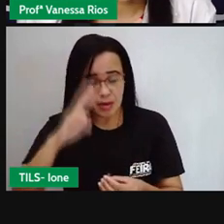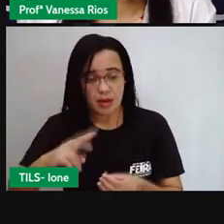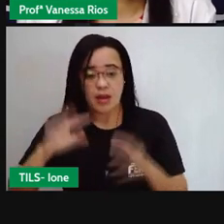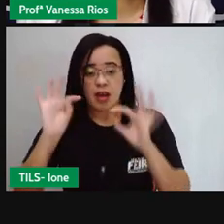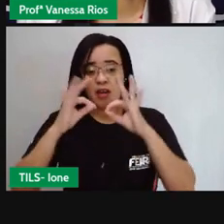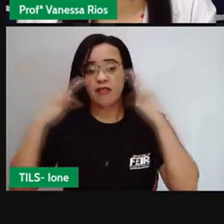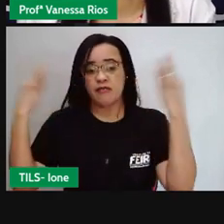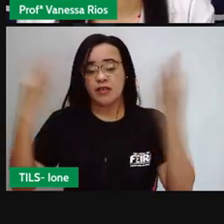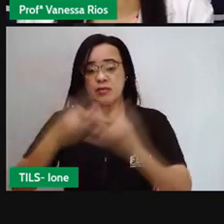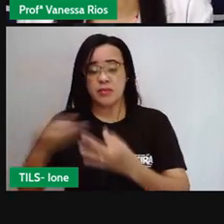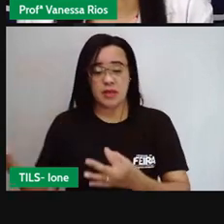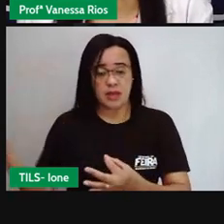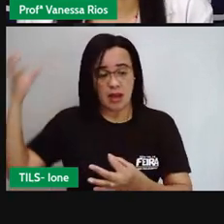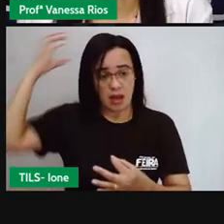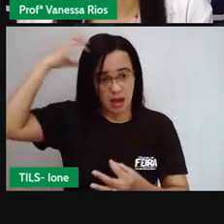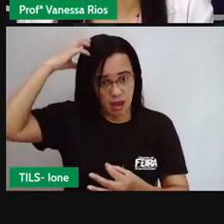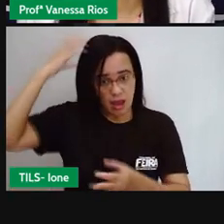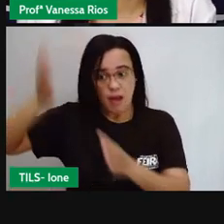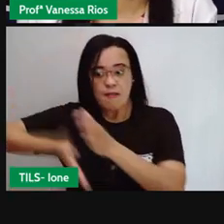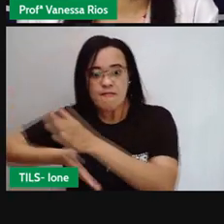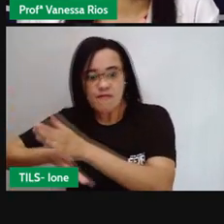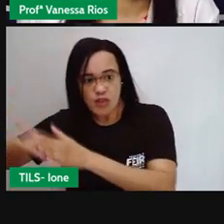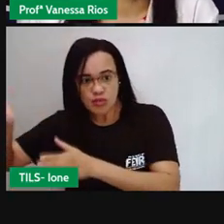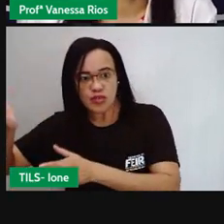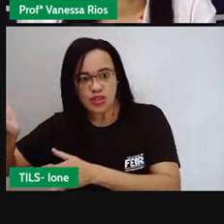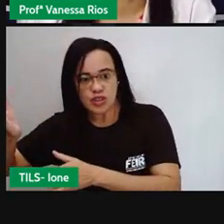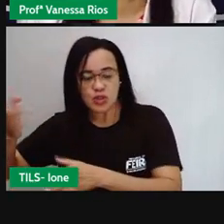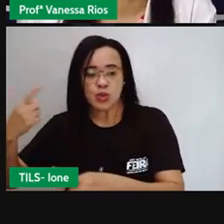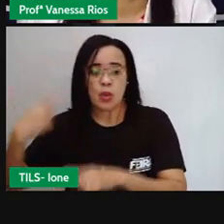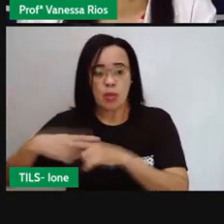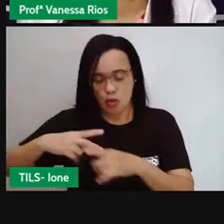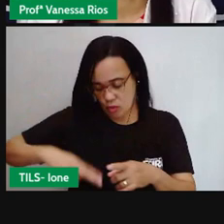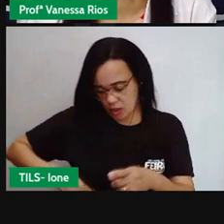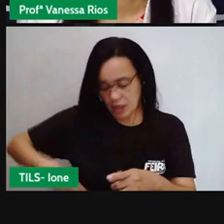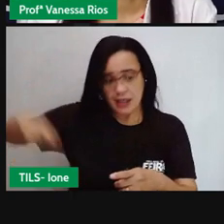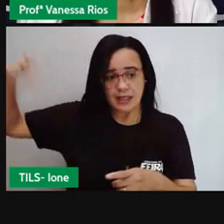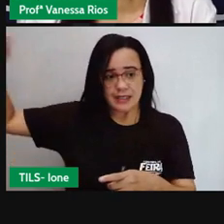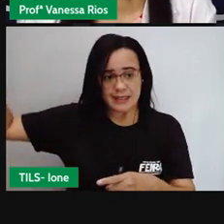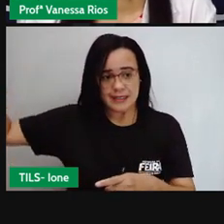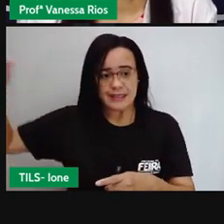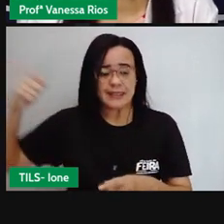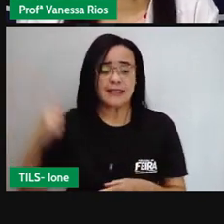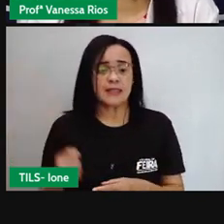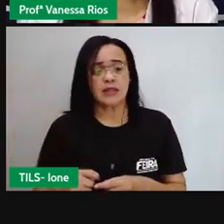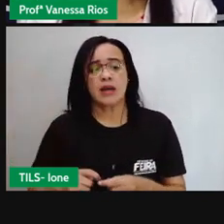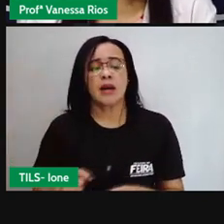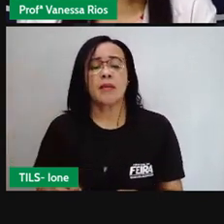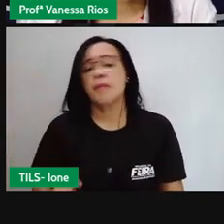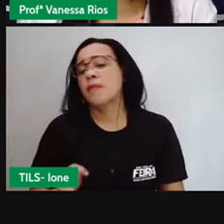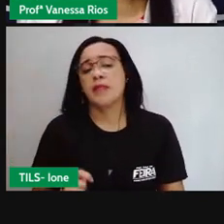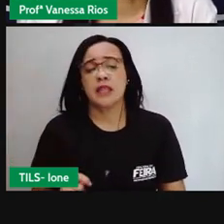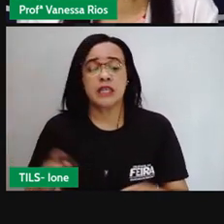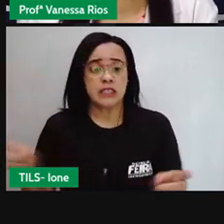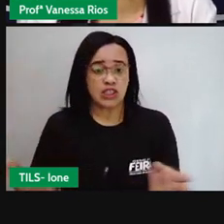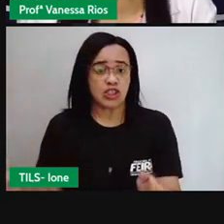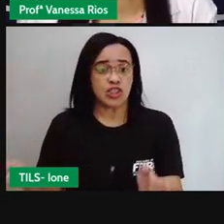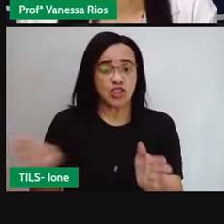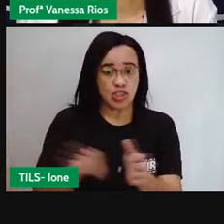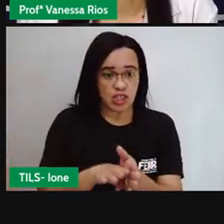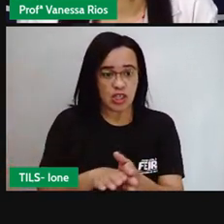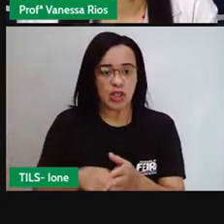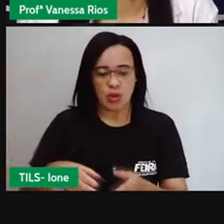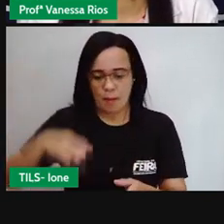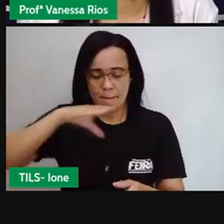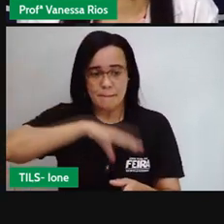Bonaparte, que ameaçou e depois invadiu, né? Portugal, na luta lá política, né? Na